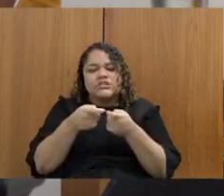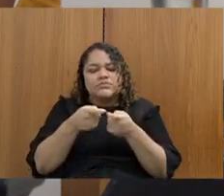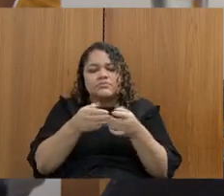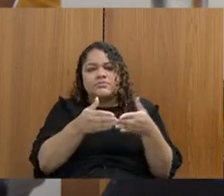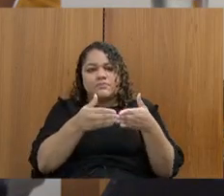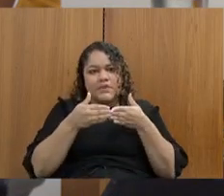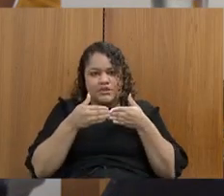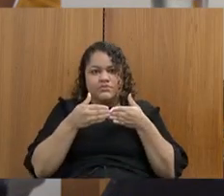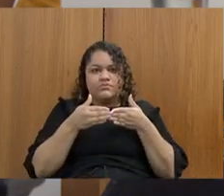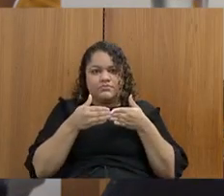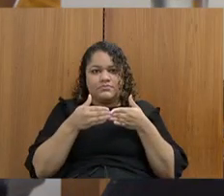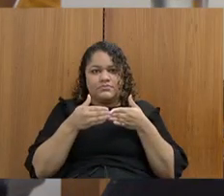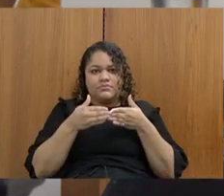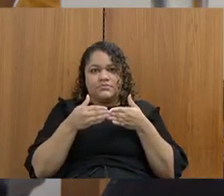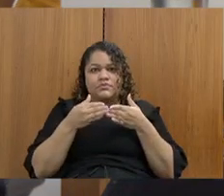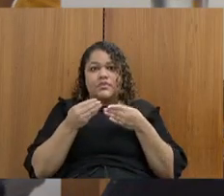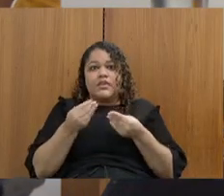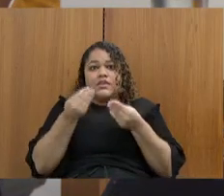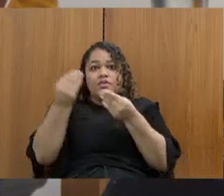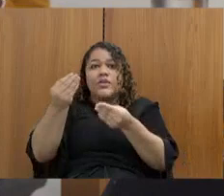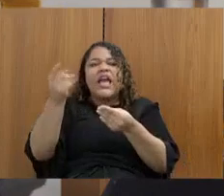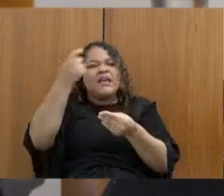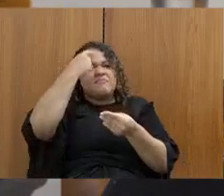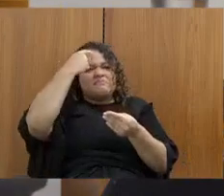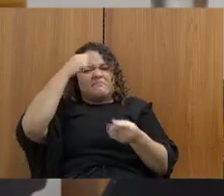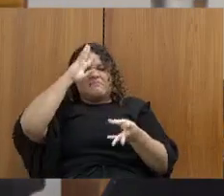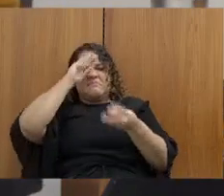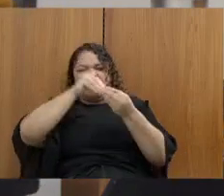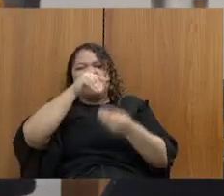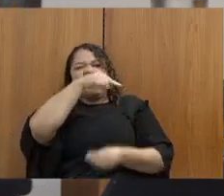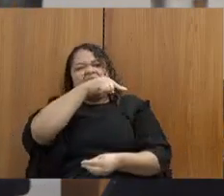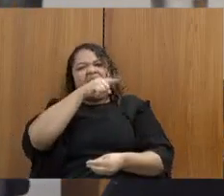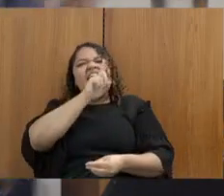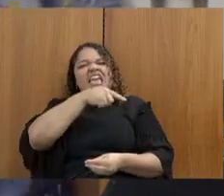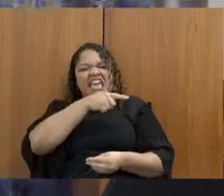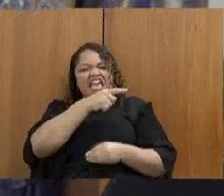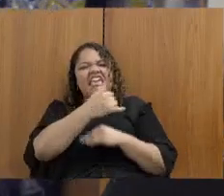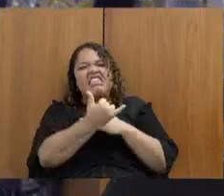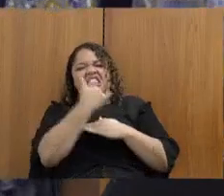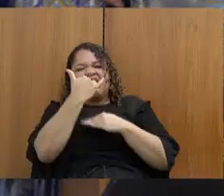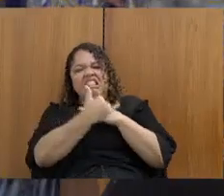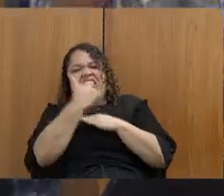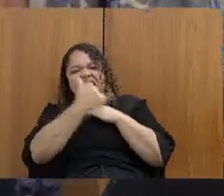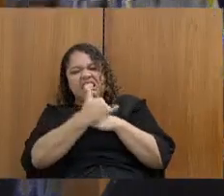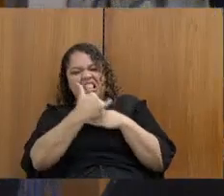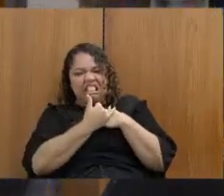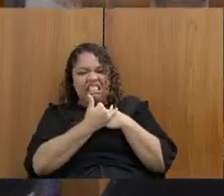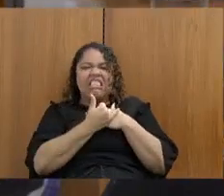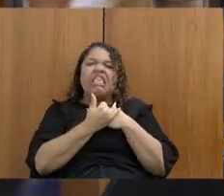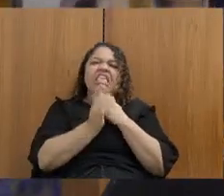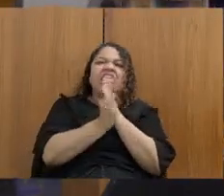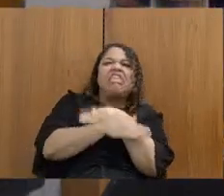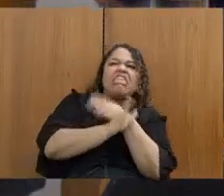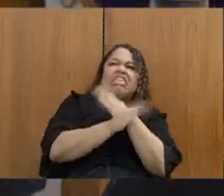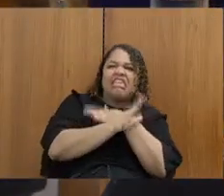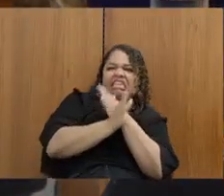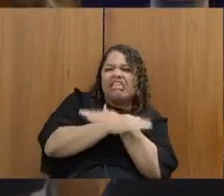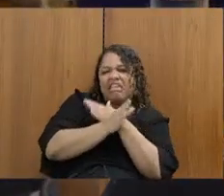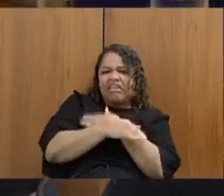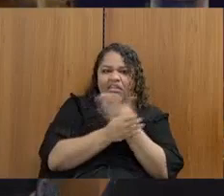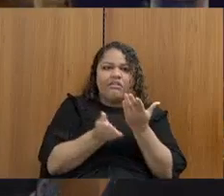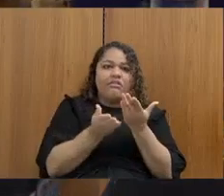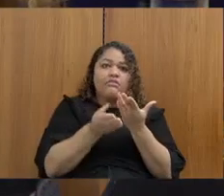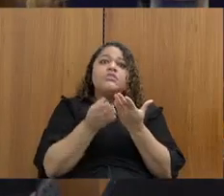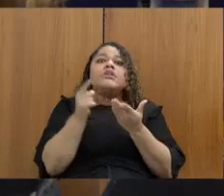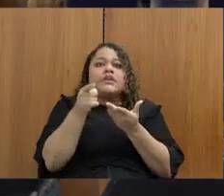eu sou considerado que estou dando chapéu, estou empurrando com a barriga, que estou fazendo corpo mole para trabalhar. E aí começa a